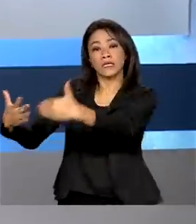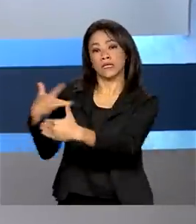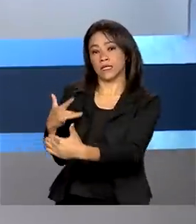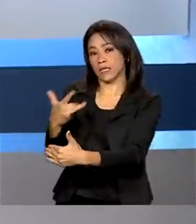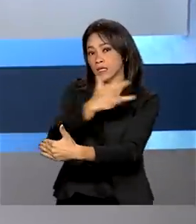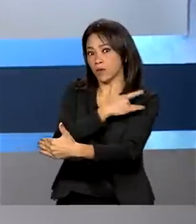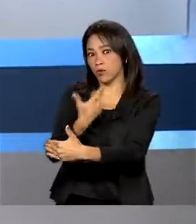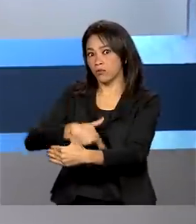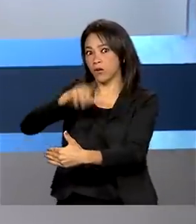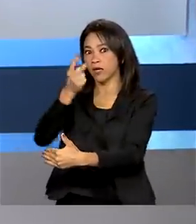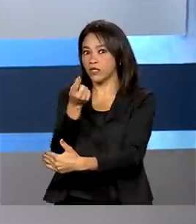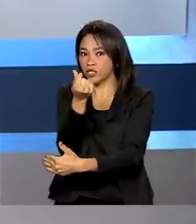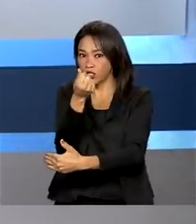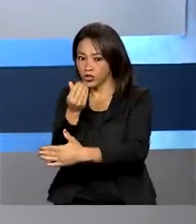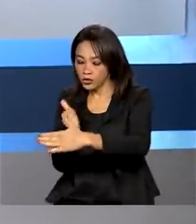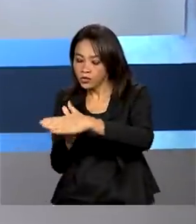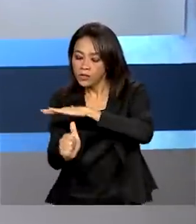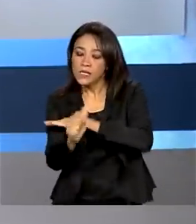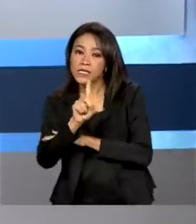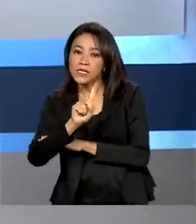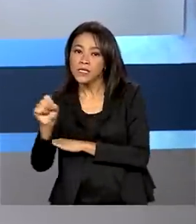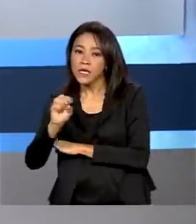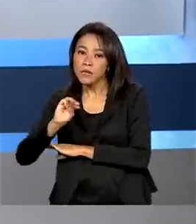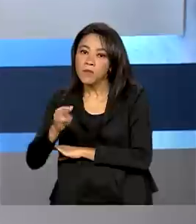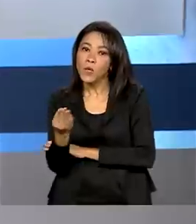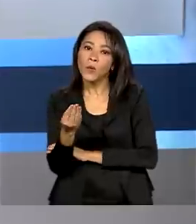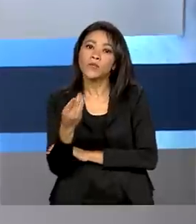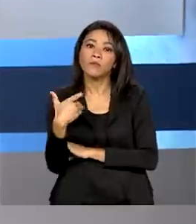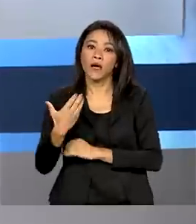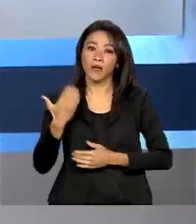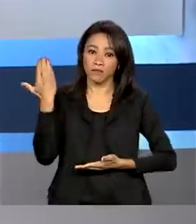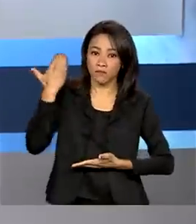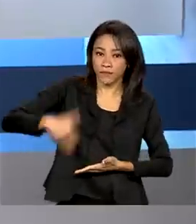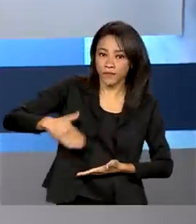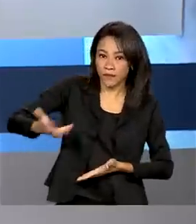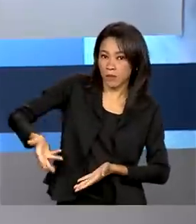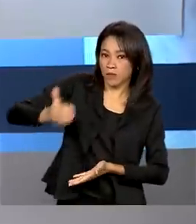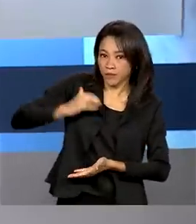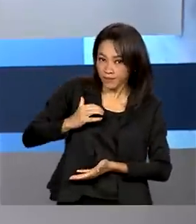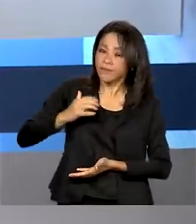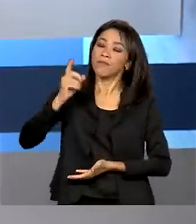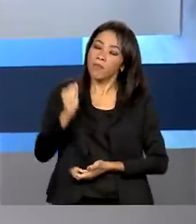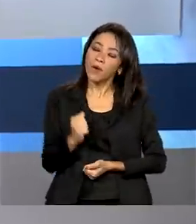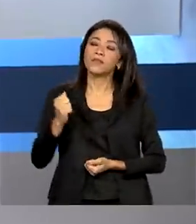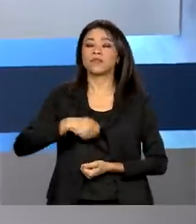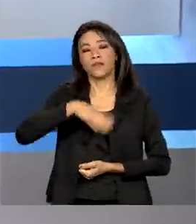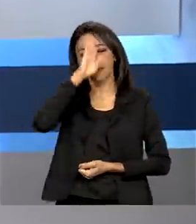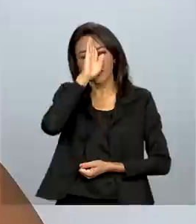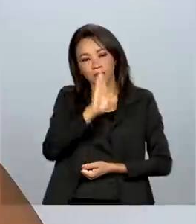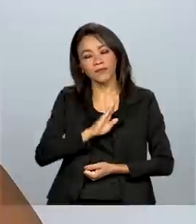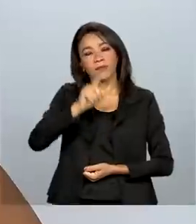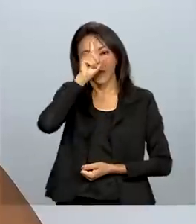mais de 100 milhões de reais em reconstrução mamária. O procedimento pode ser feito pelo SUS.